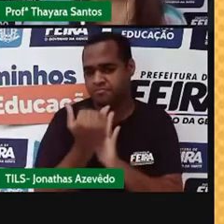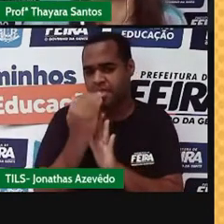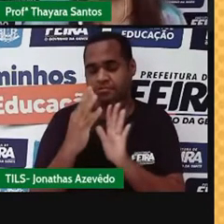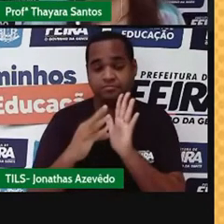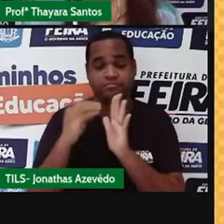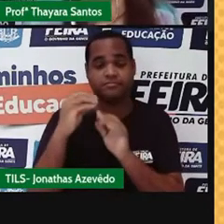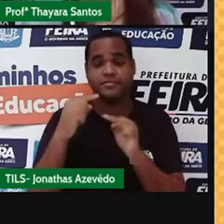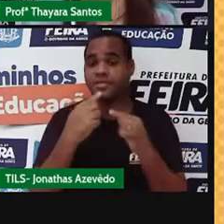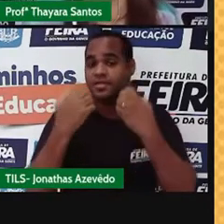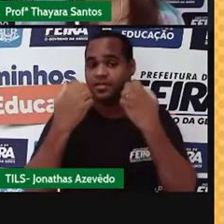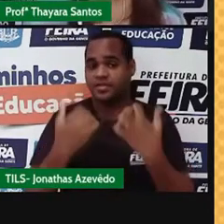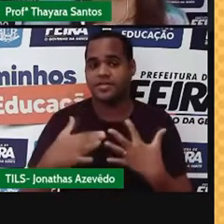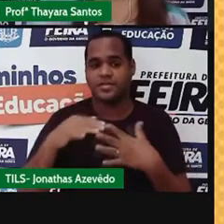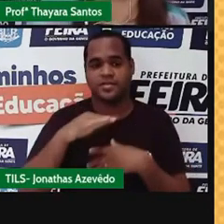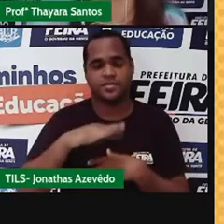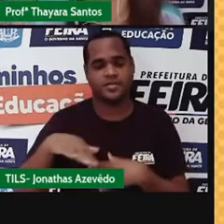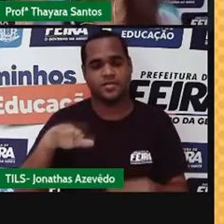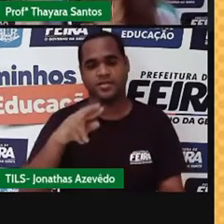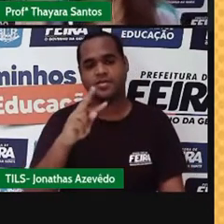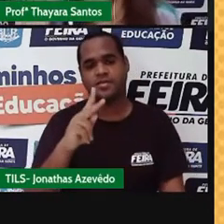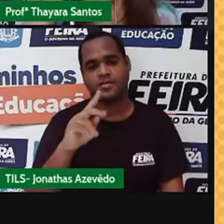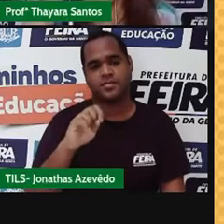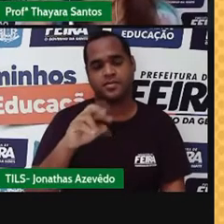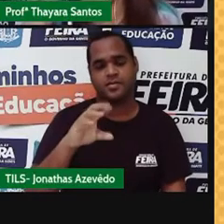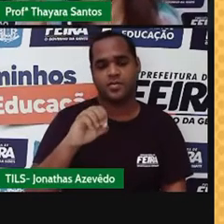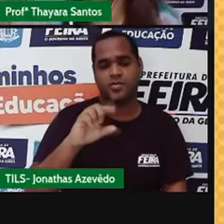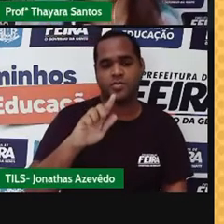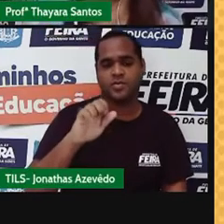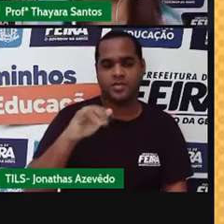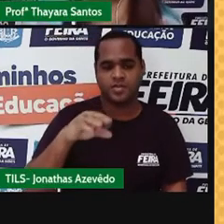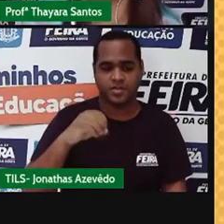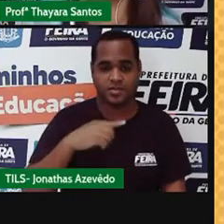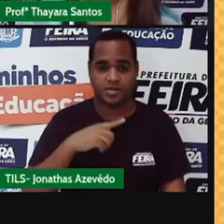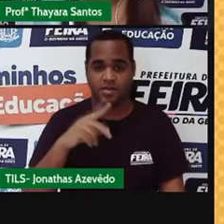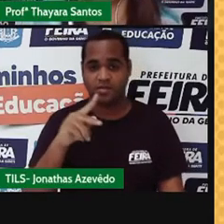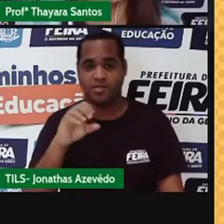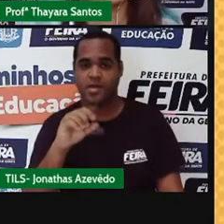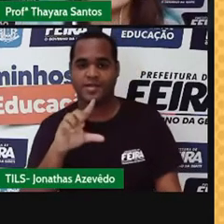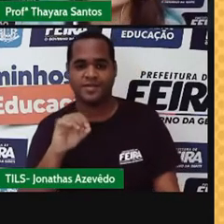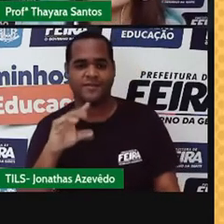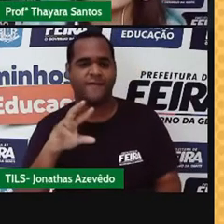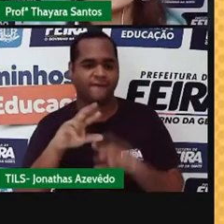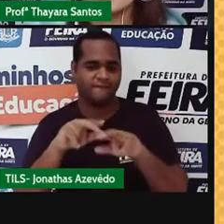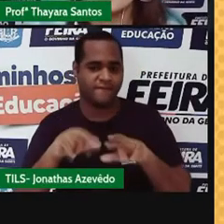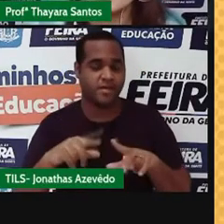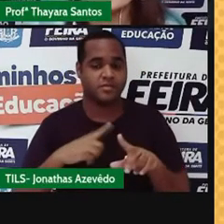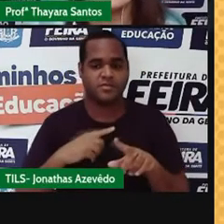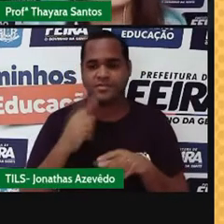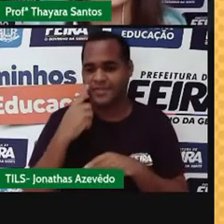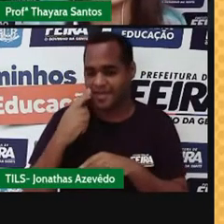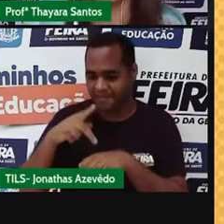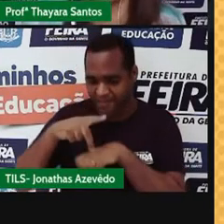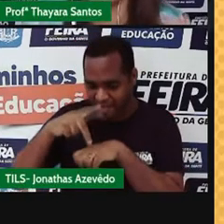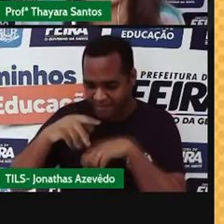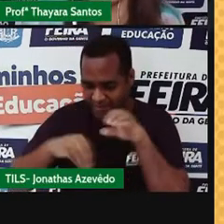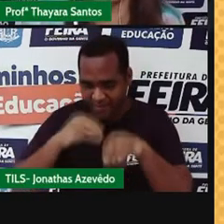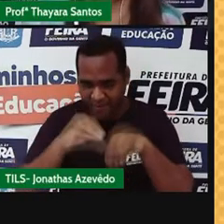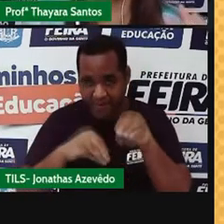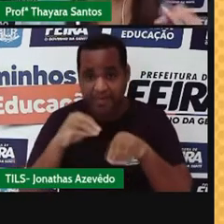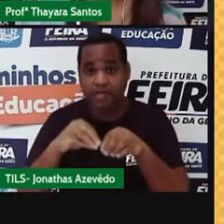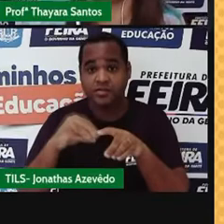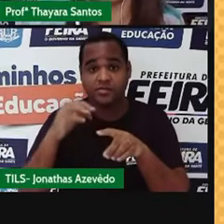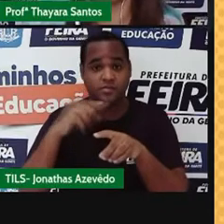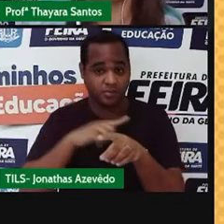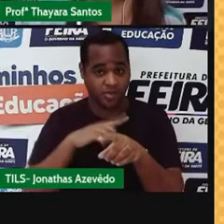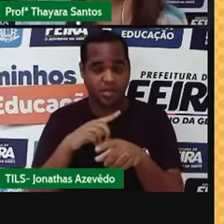aí a gente diz que é uma mistura heterogênea polifásica. Aqui no caso, se eu adicionasse cascalho, por exemplo, nessa mistura aqui, já tem água,